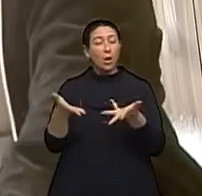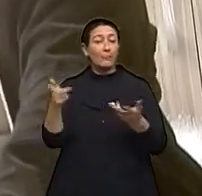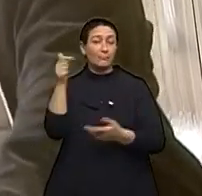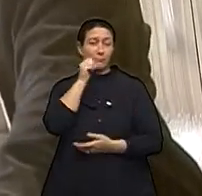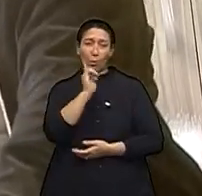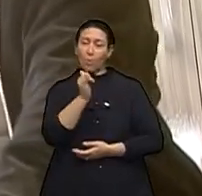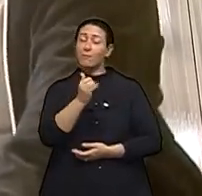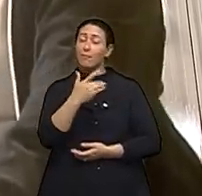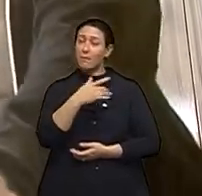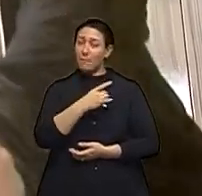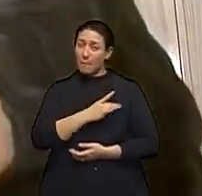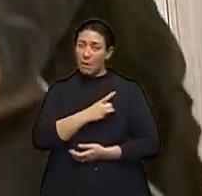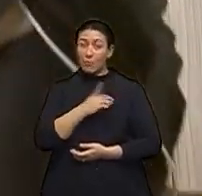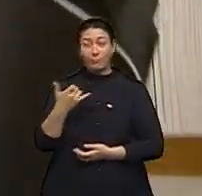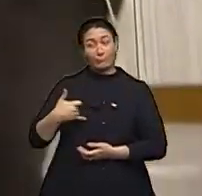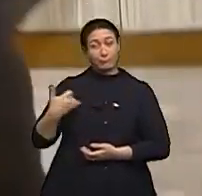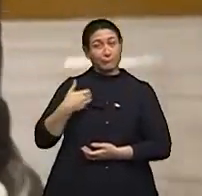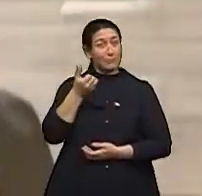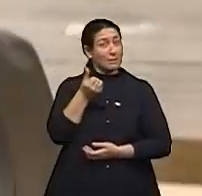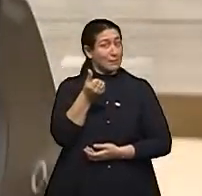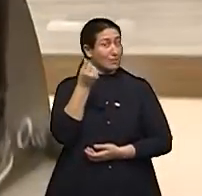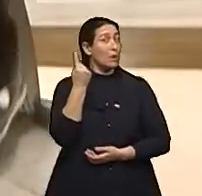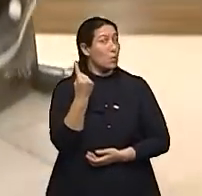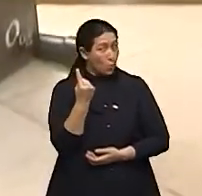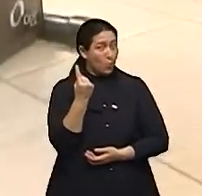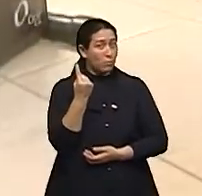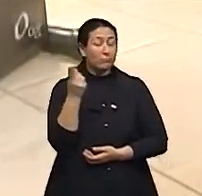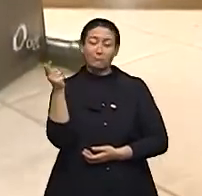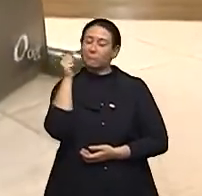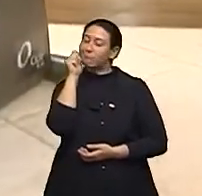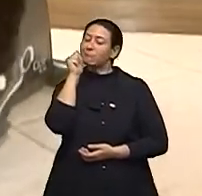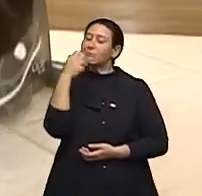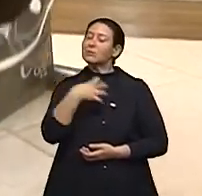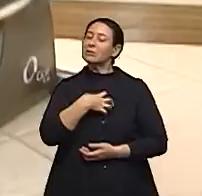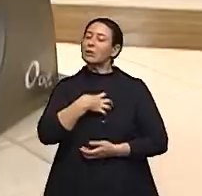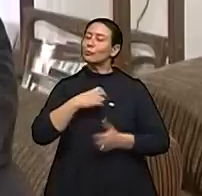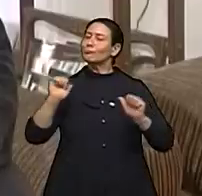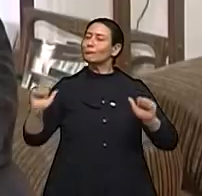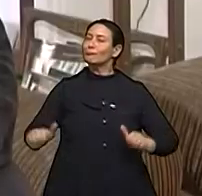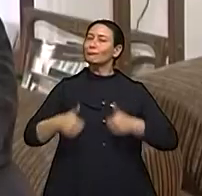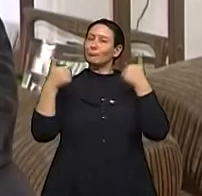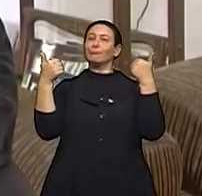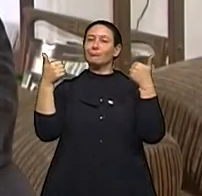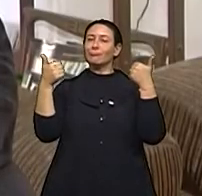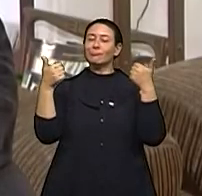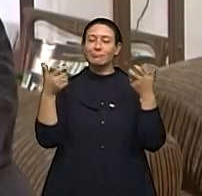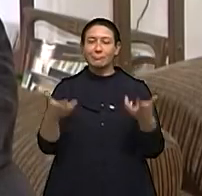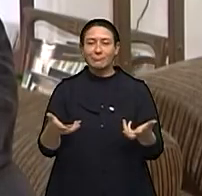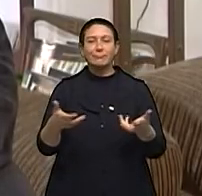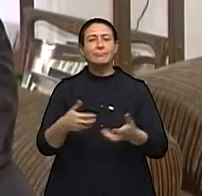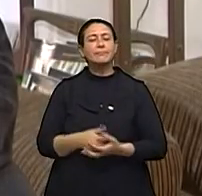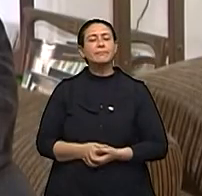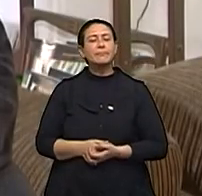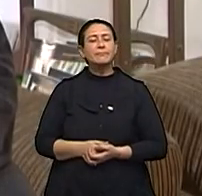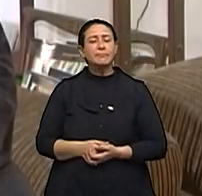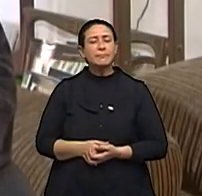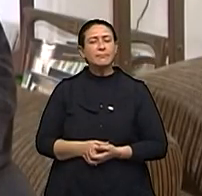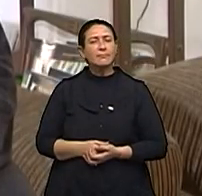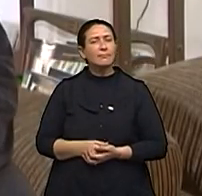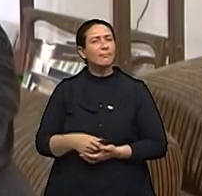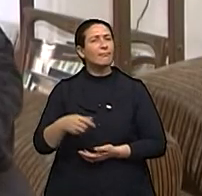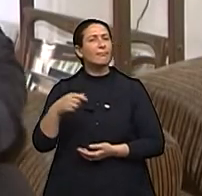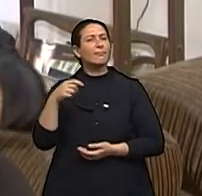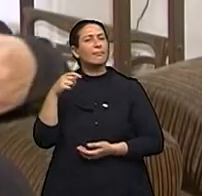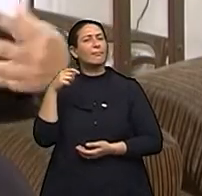Hoje, com 61 anos, se sente uma vitoriosa. A minha preocupação maior não foi na hora que me